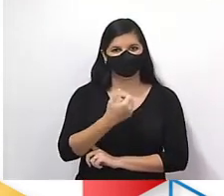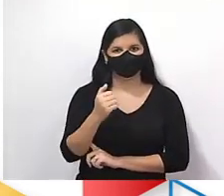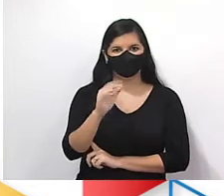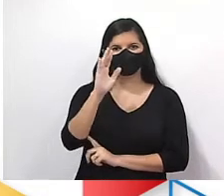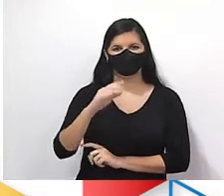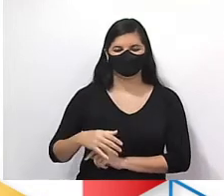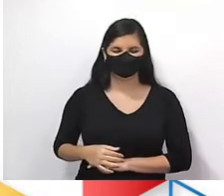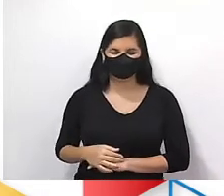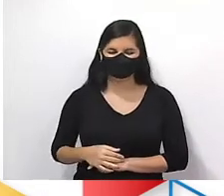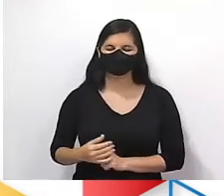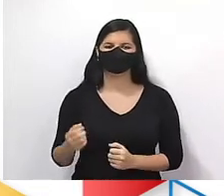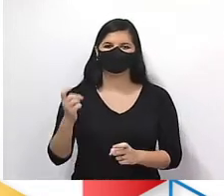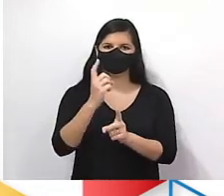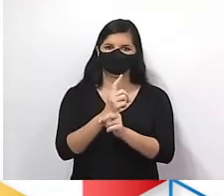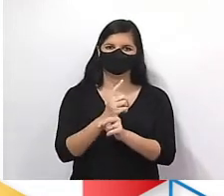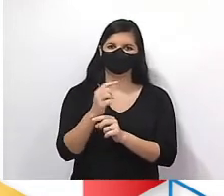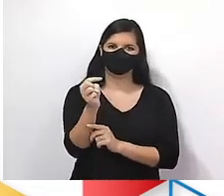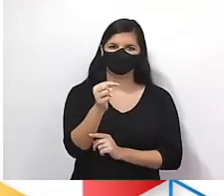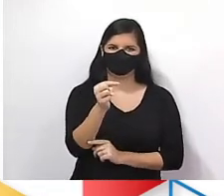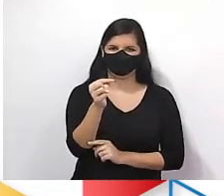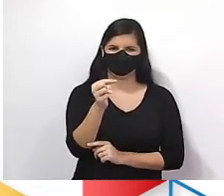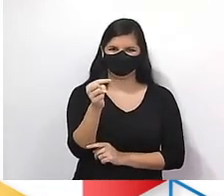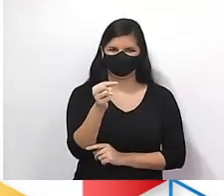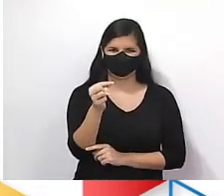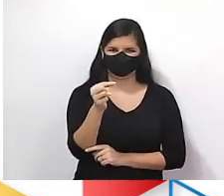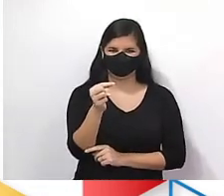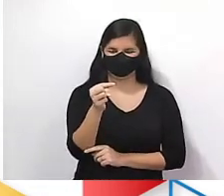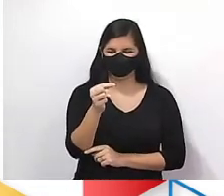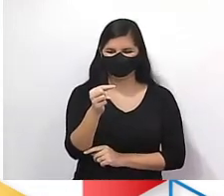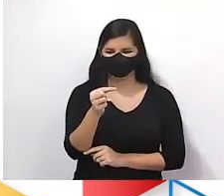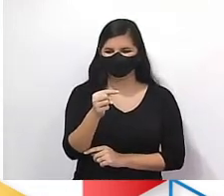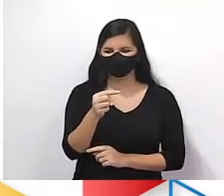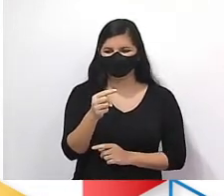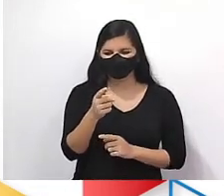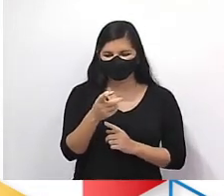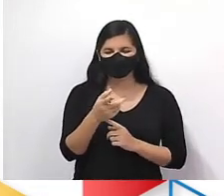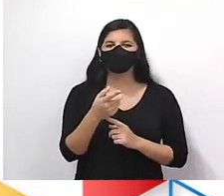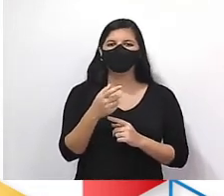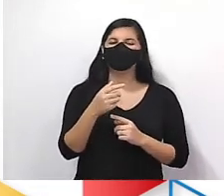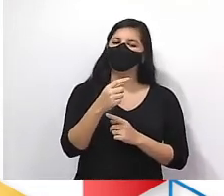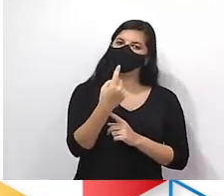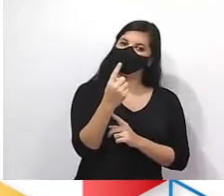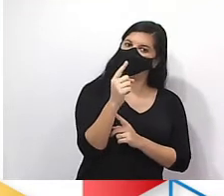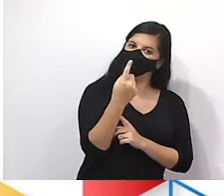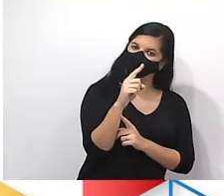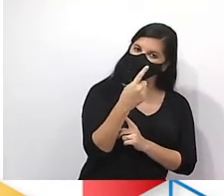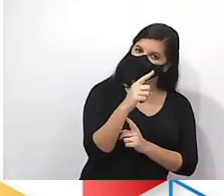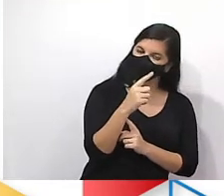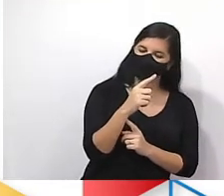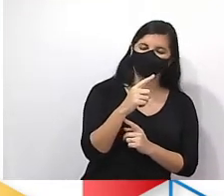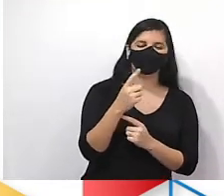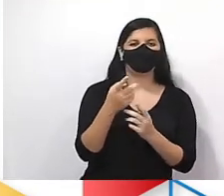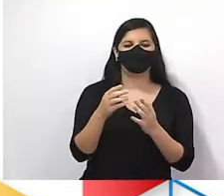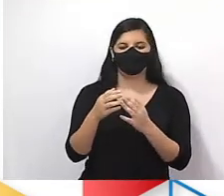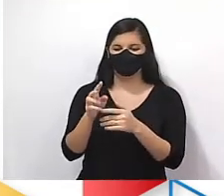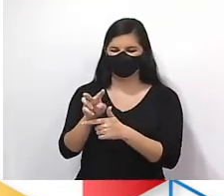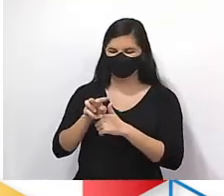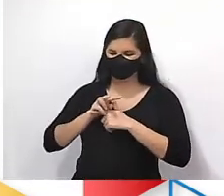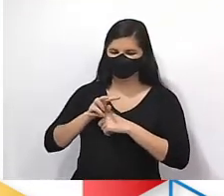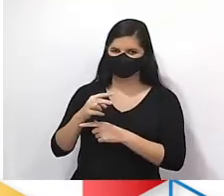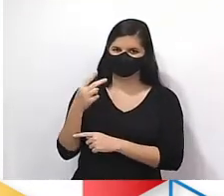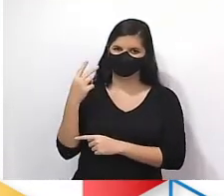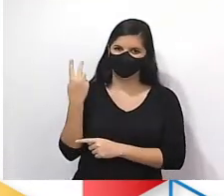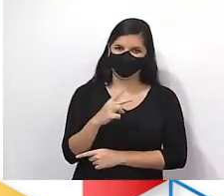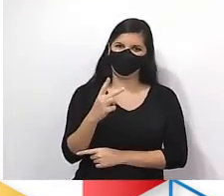o sinal do maior aí é o negativo do 2. Então é como se eu tivesse 1 real e tivesse pedindo emprestado